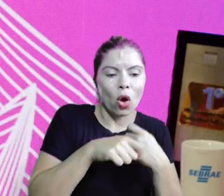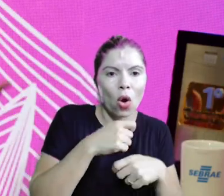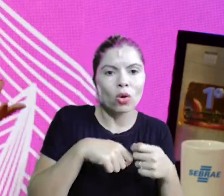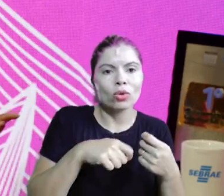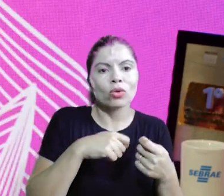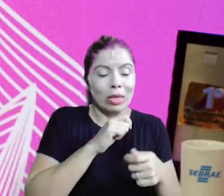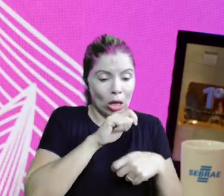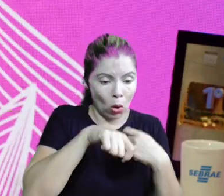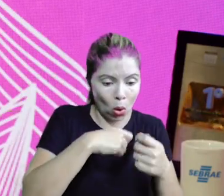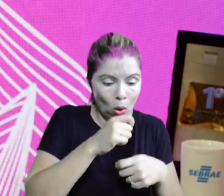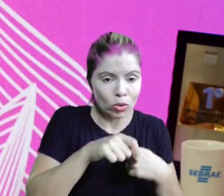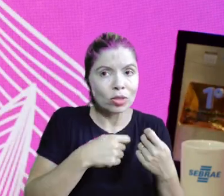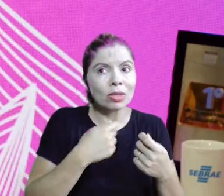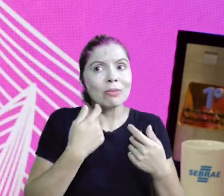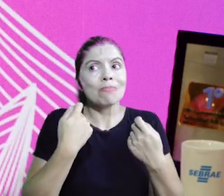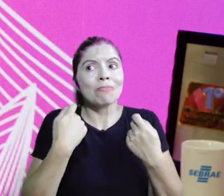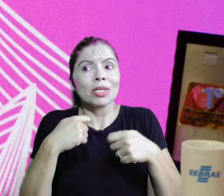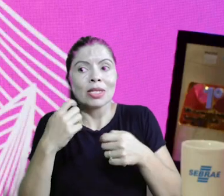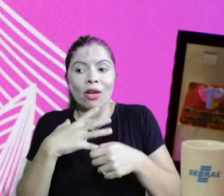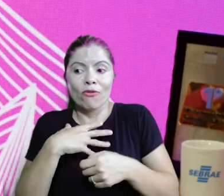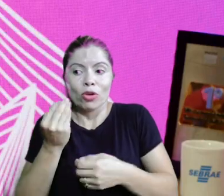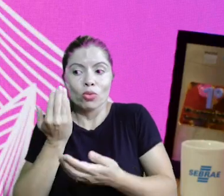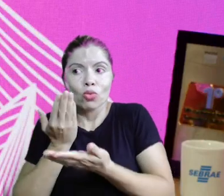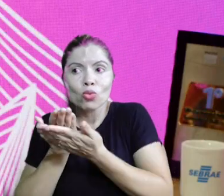que ter seu negócio, o seu filho tem que estudar,